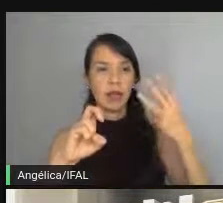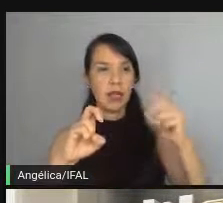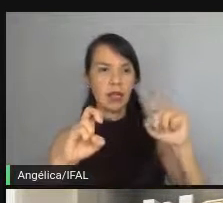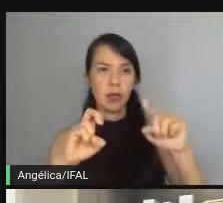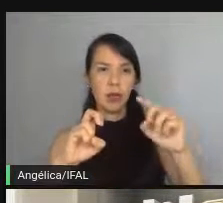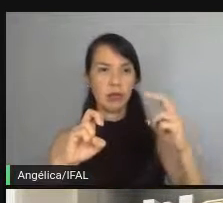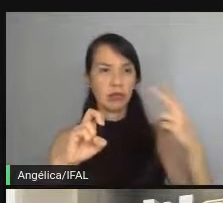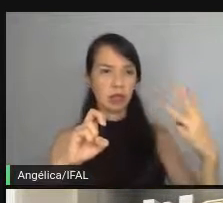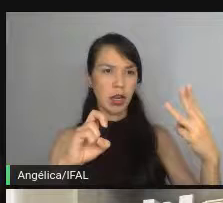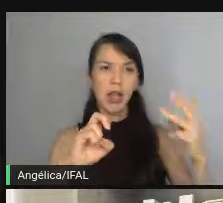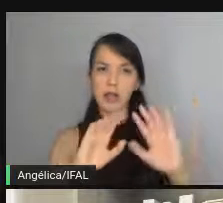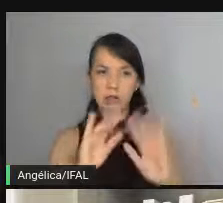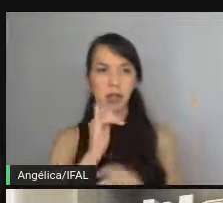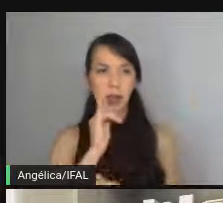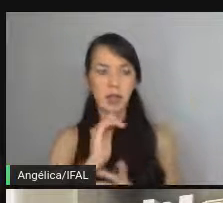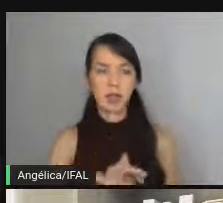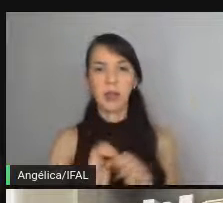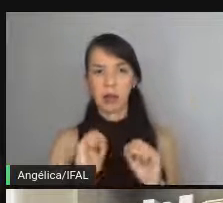Perfeito.